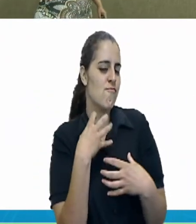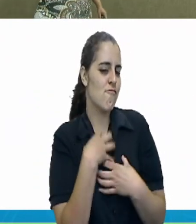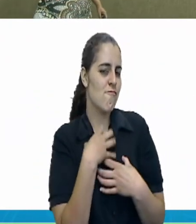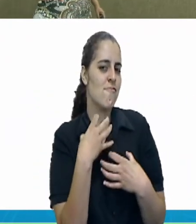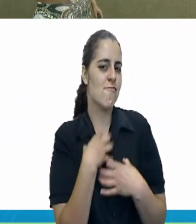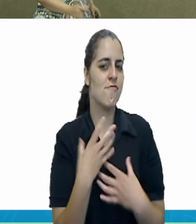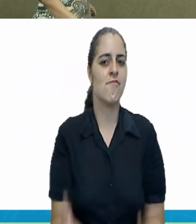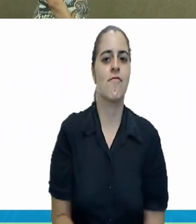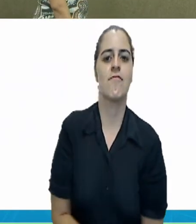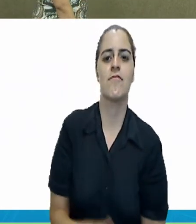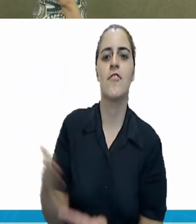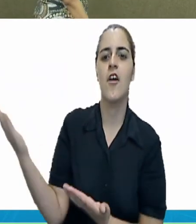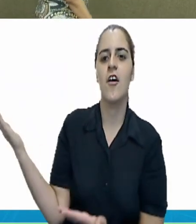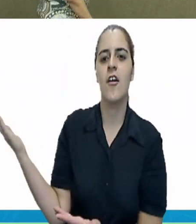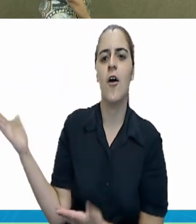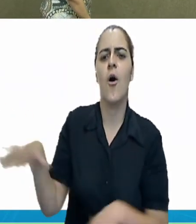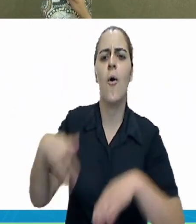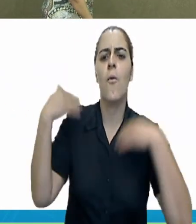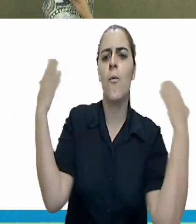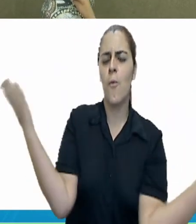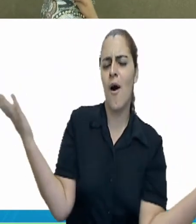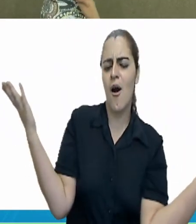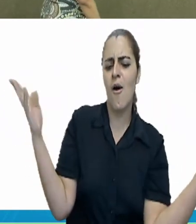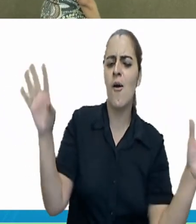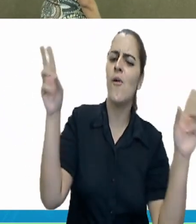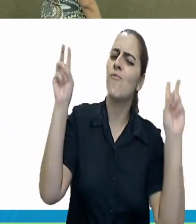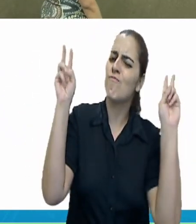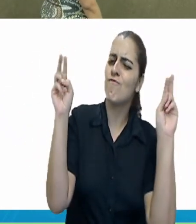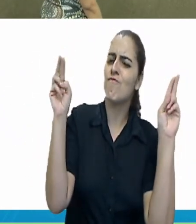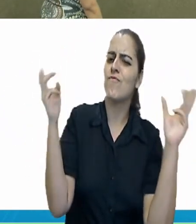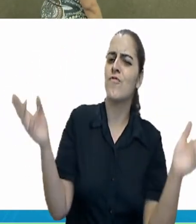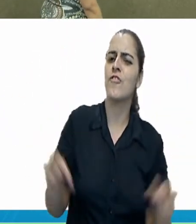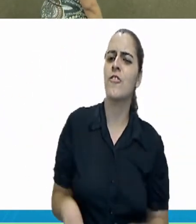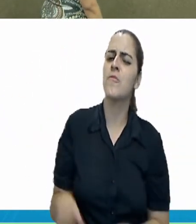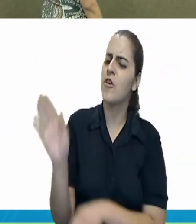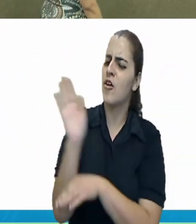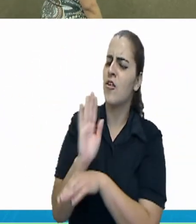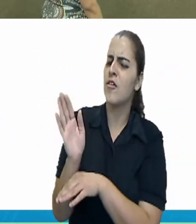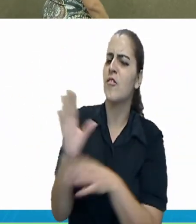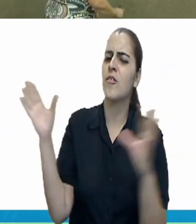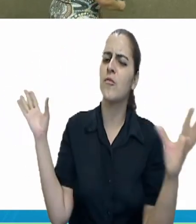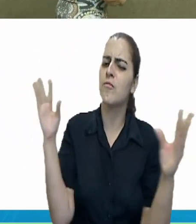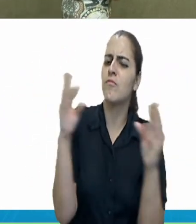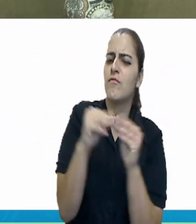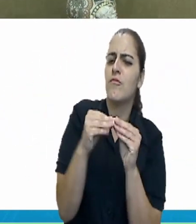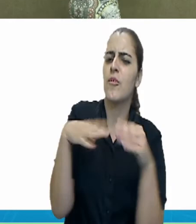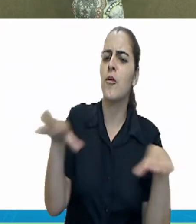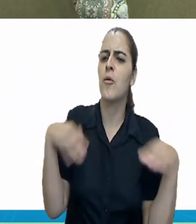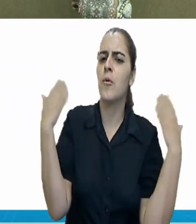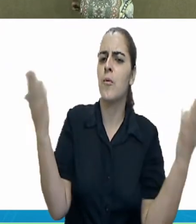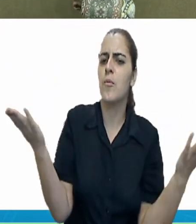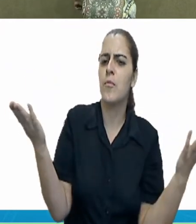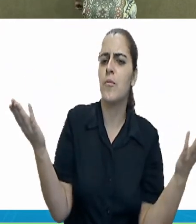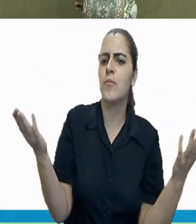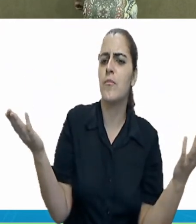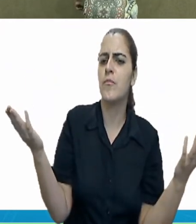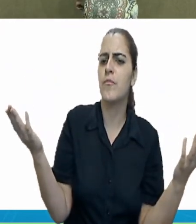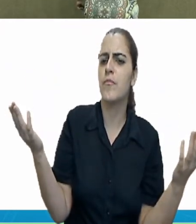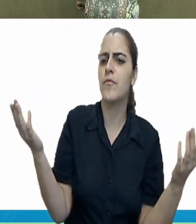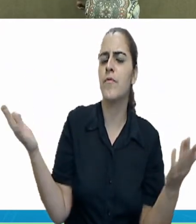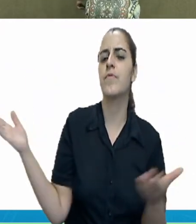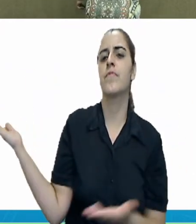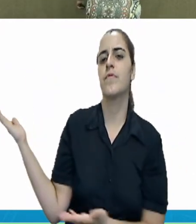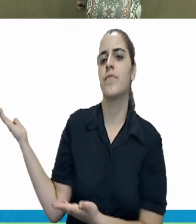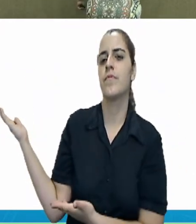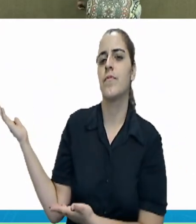sentimentos. Qual é o título do filme da resenha? Então, o